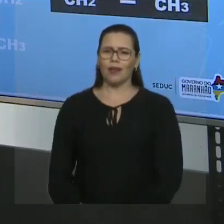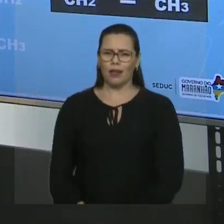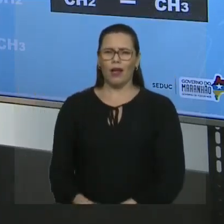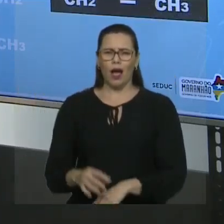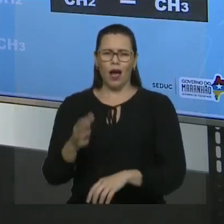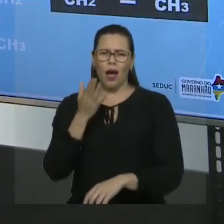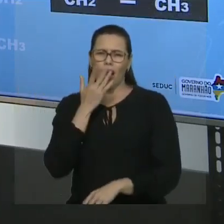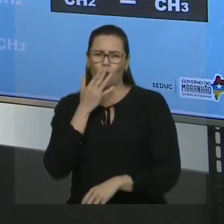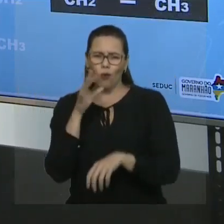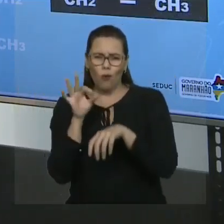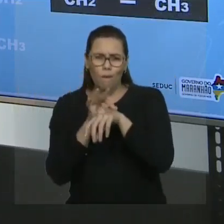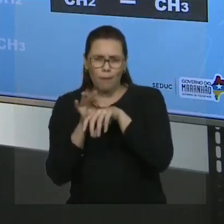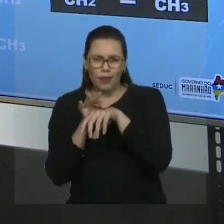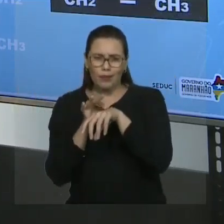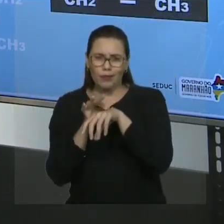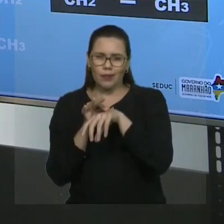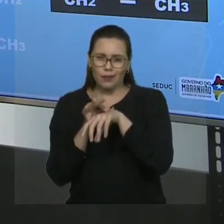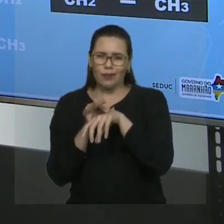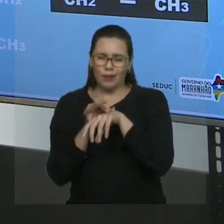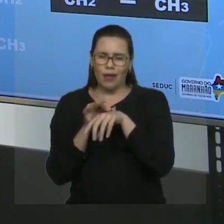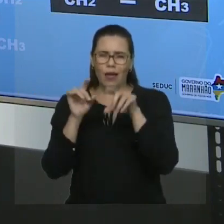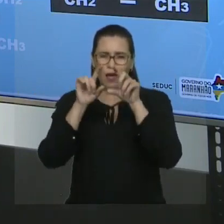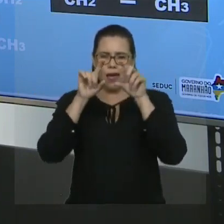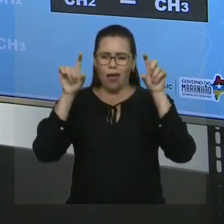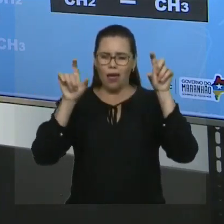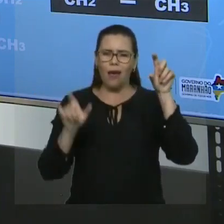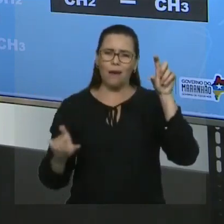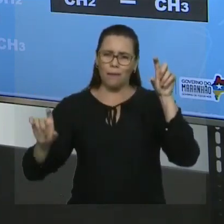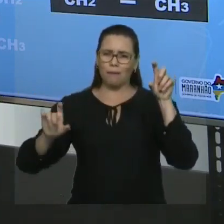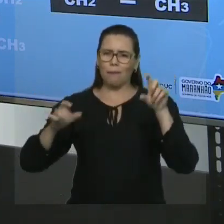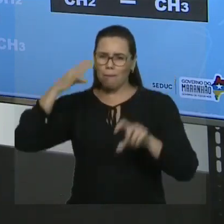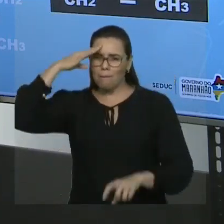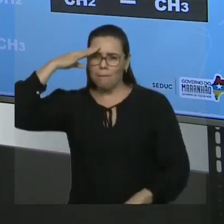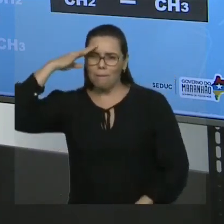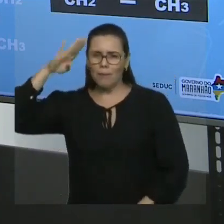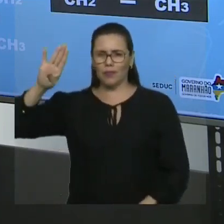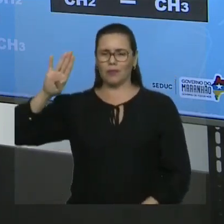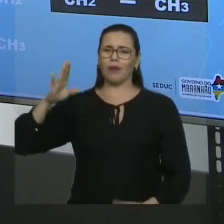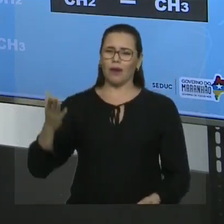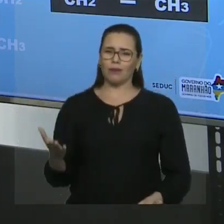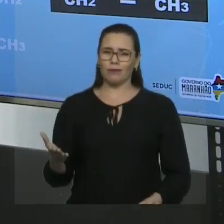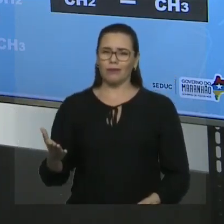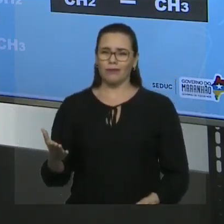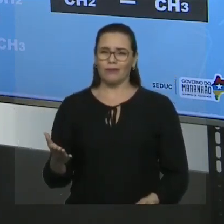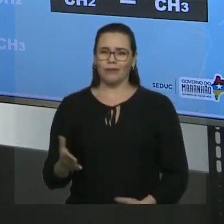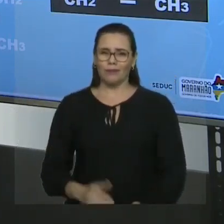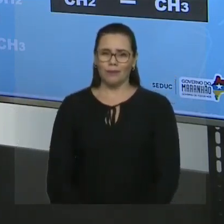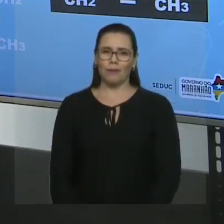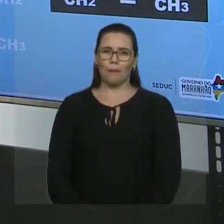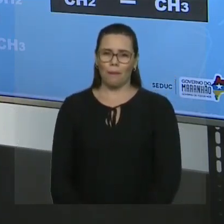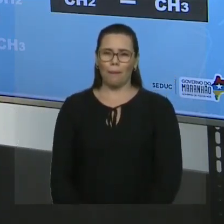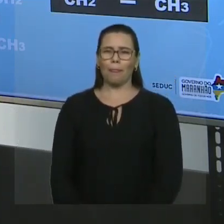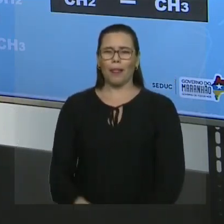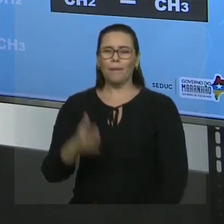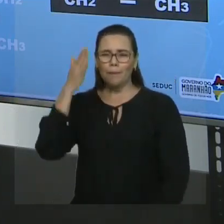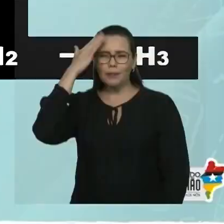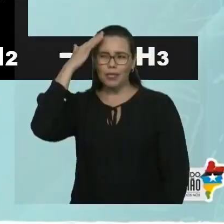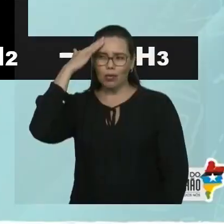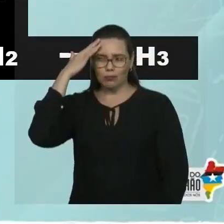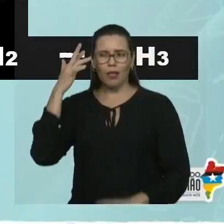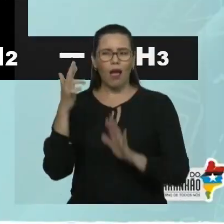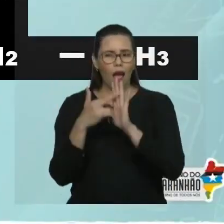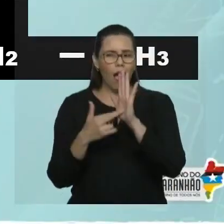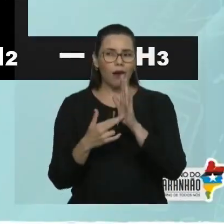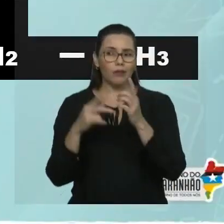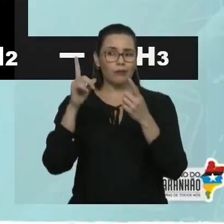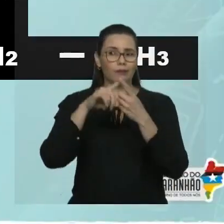principal. Tudo bem? Ficou claro como é que acha a cadeia principal? Essa a primeira regra para você trabalhar com nomenclatura de cadeias ramificadas. A